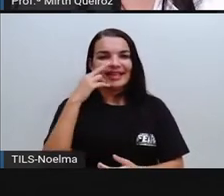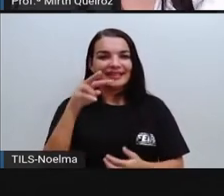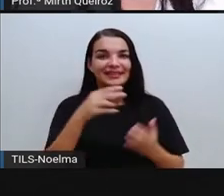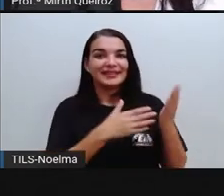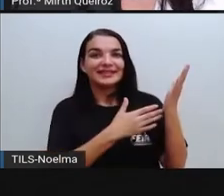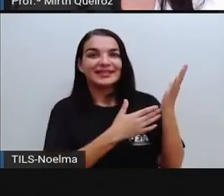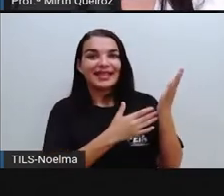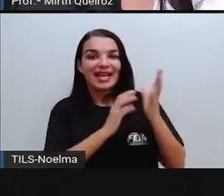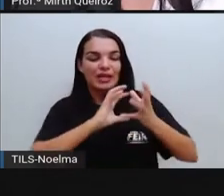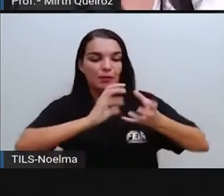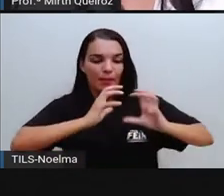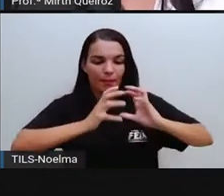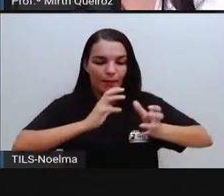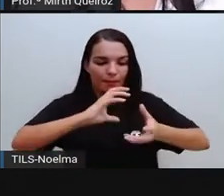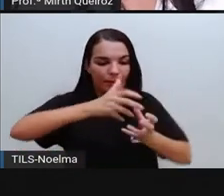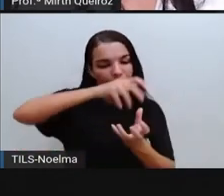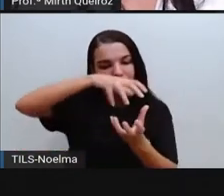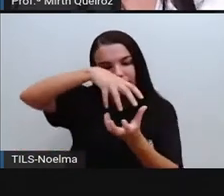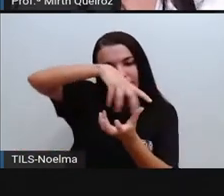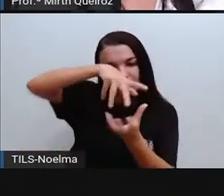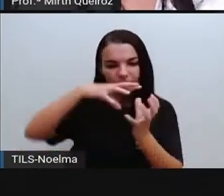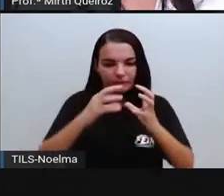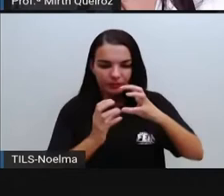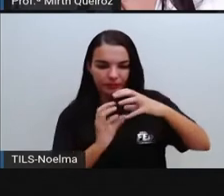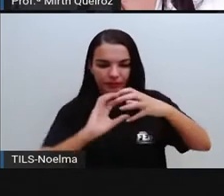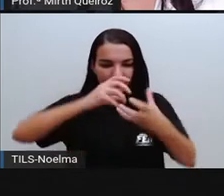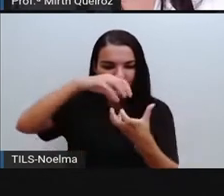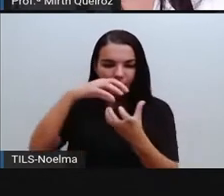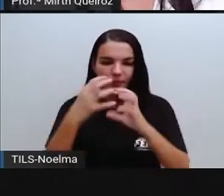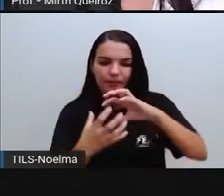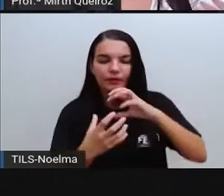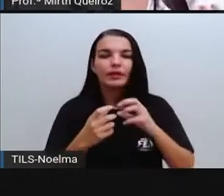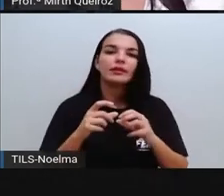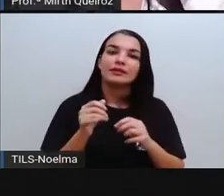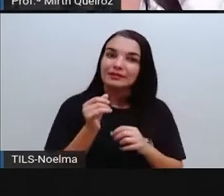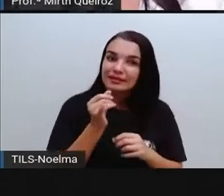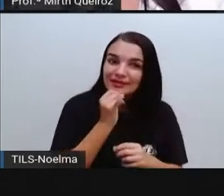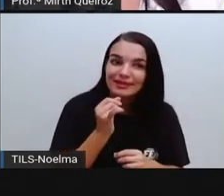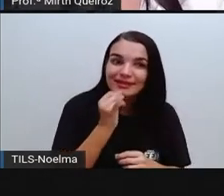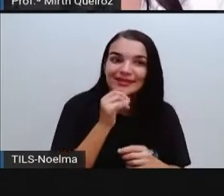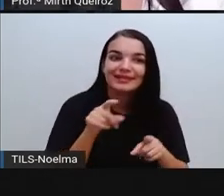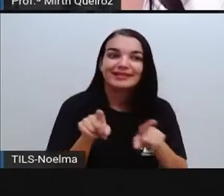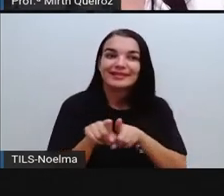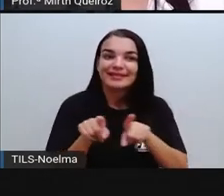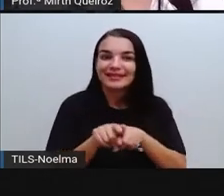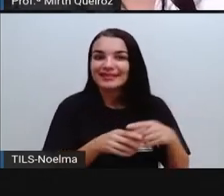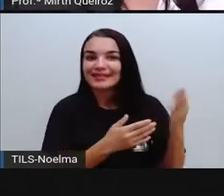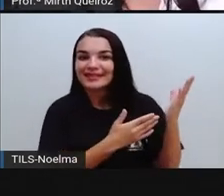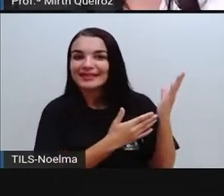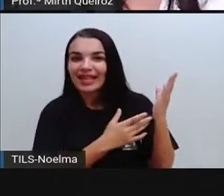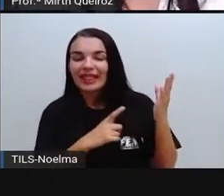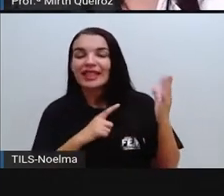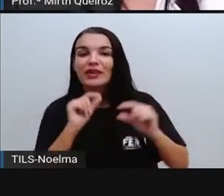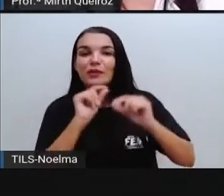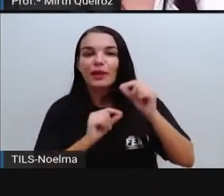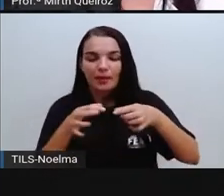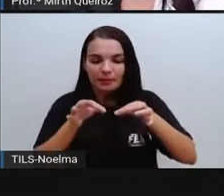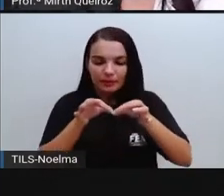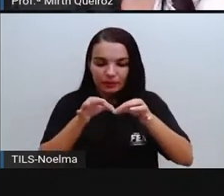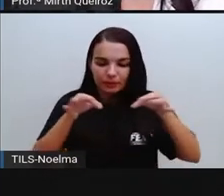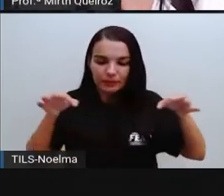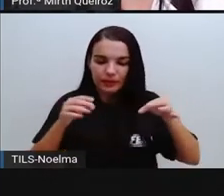O cubo mágico, ele é um exemplo de figura espacial. Por quê? Porque ele vai apresentar comprimento,